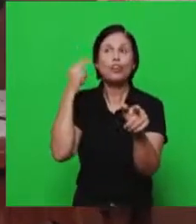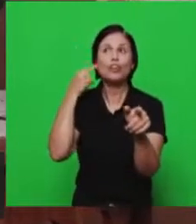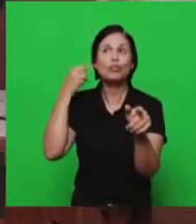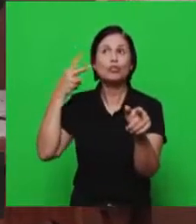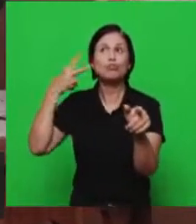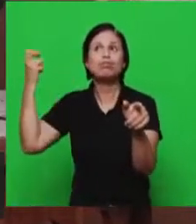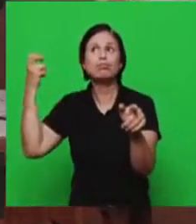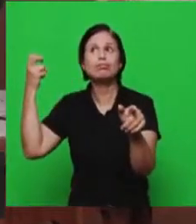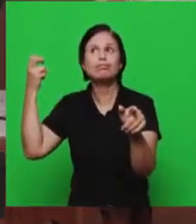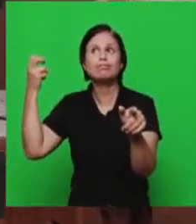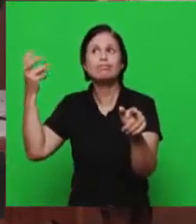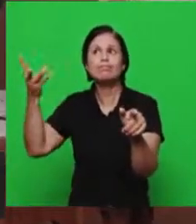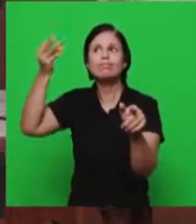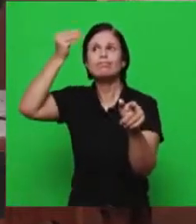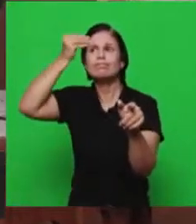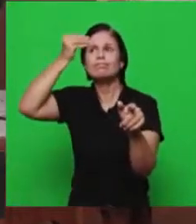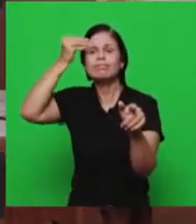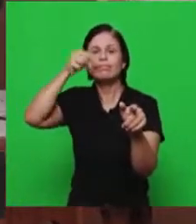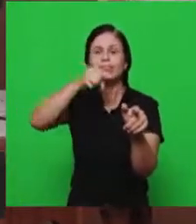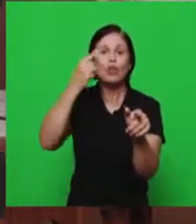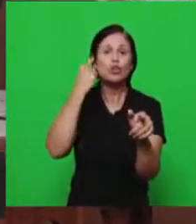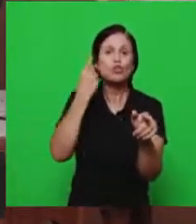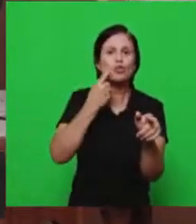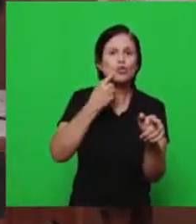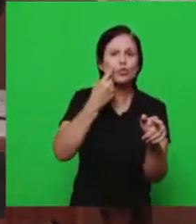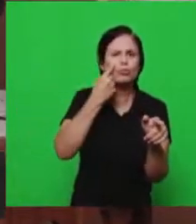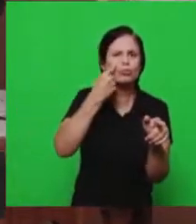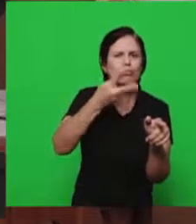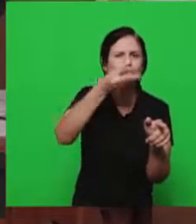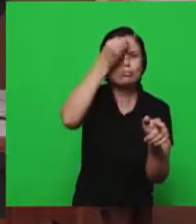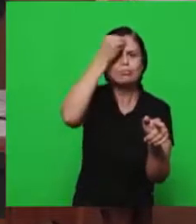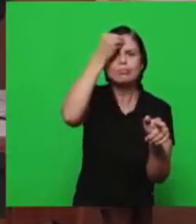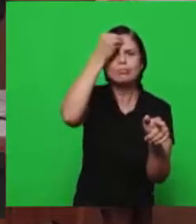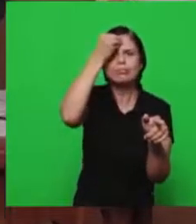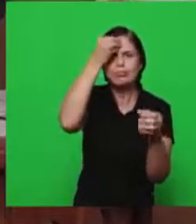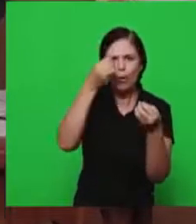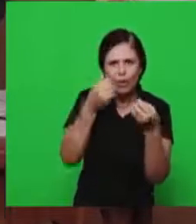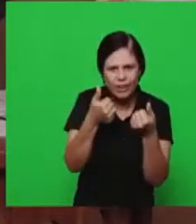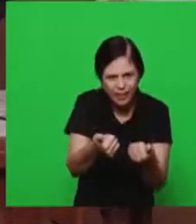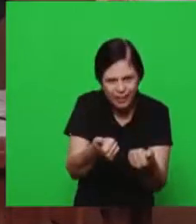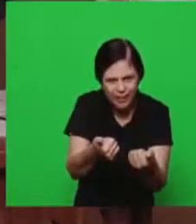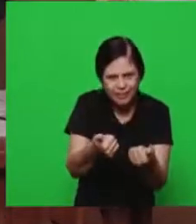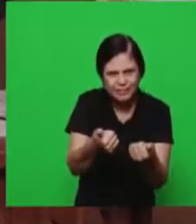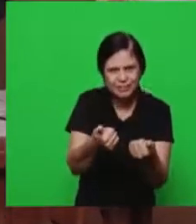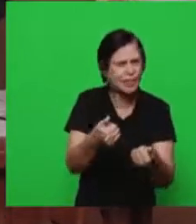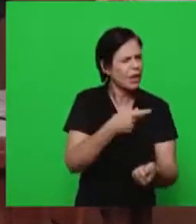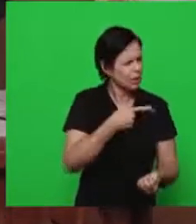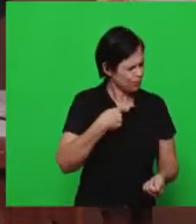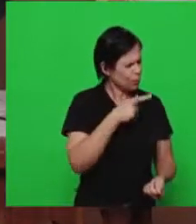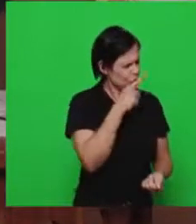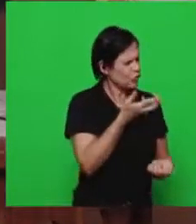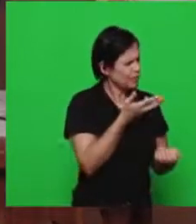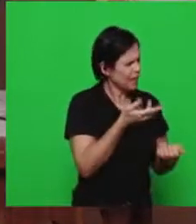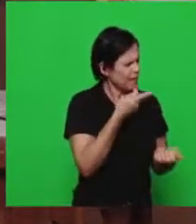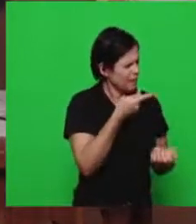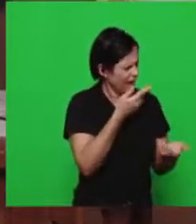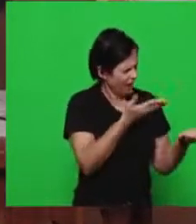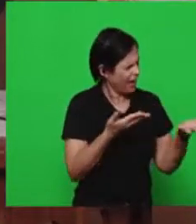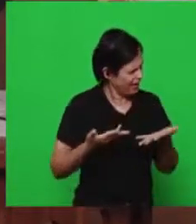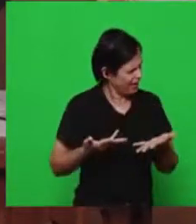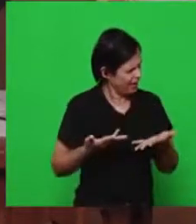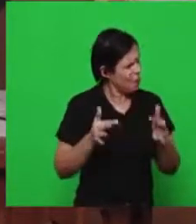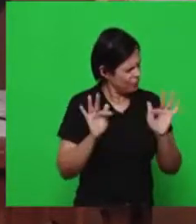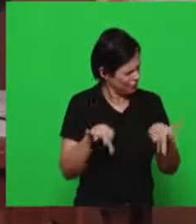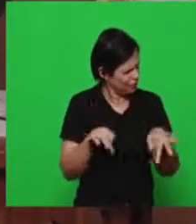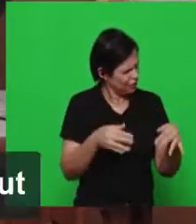que é revelação assim irmãos não sei se o pastor Gilson tem mais uma palavra por certo que será o